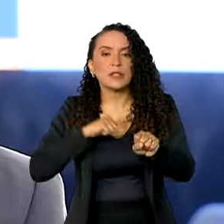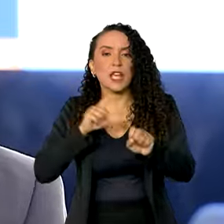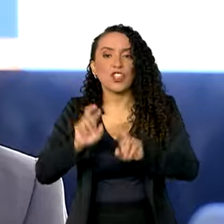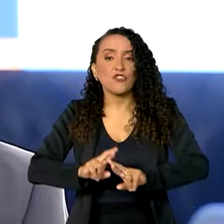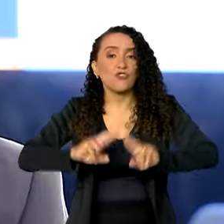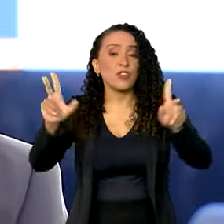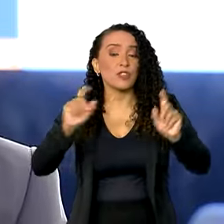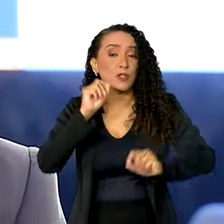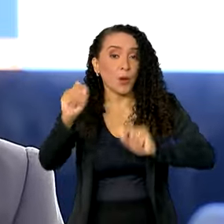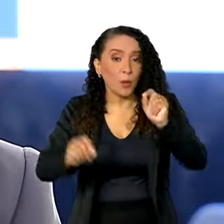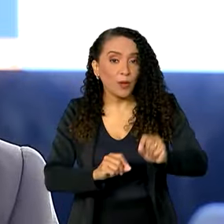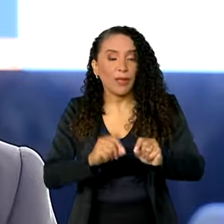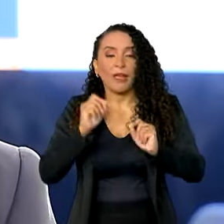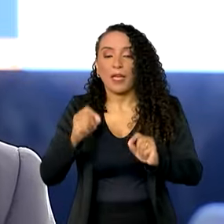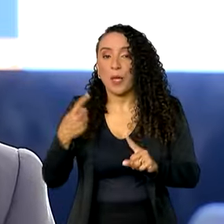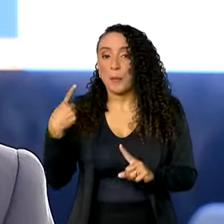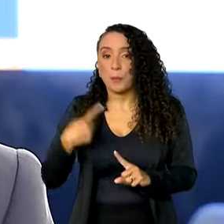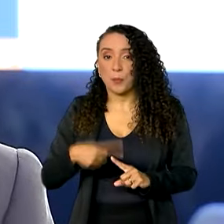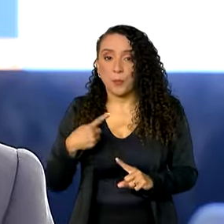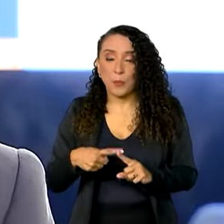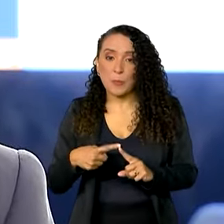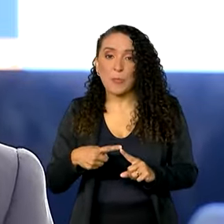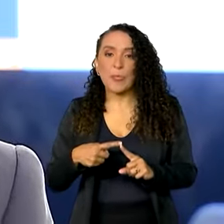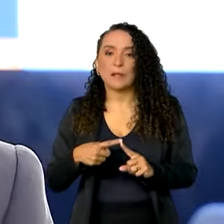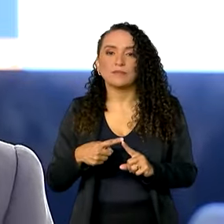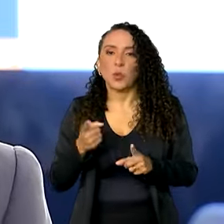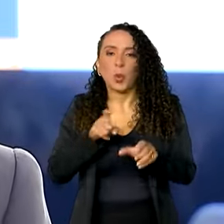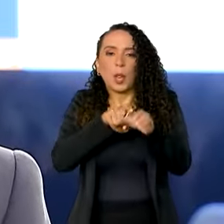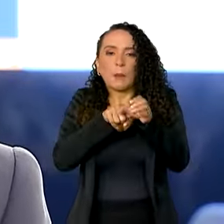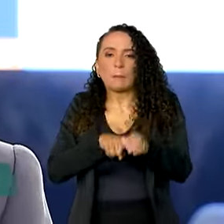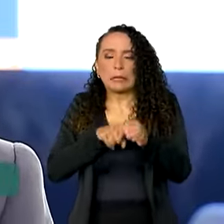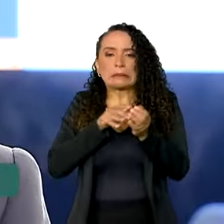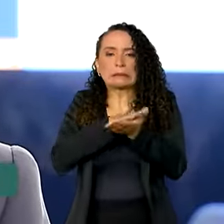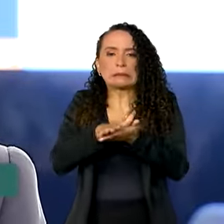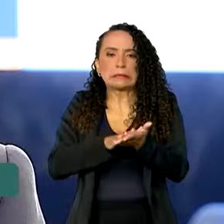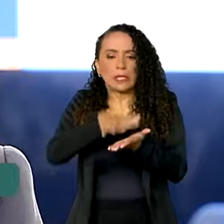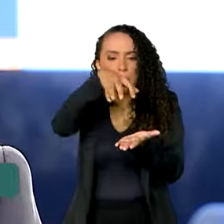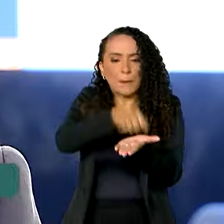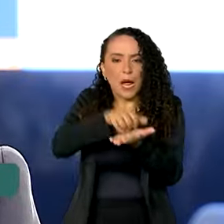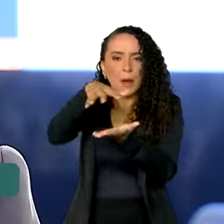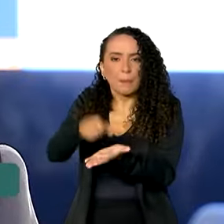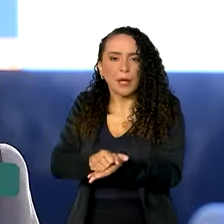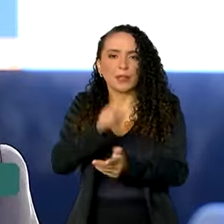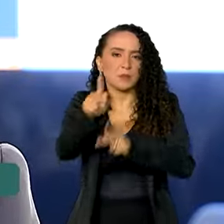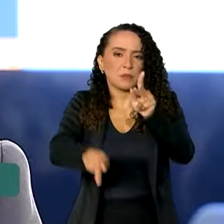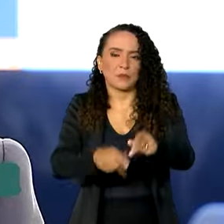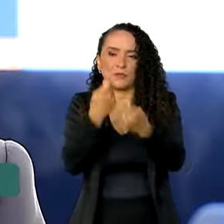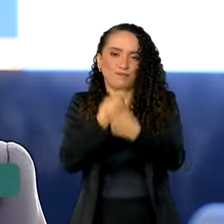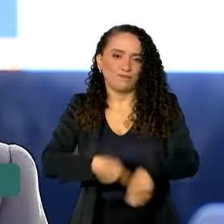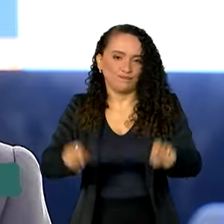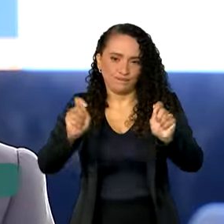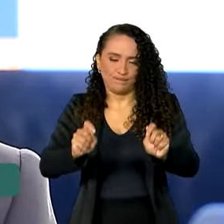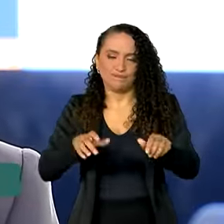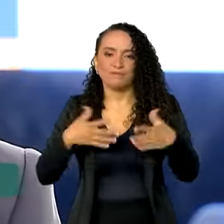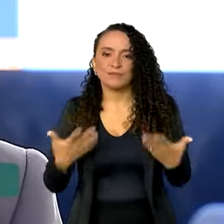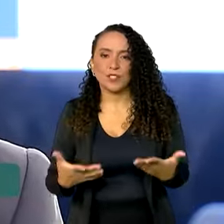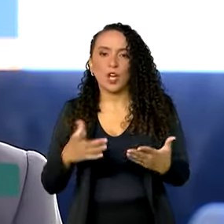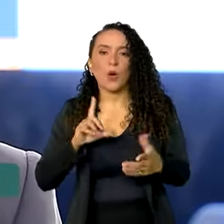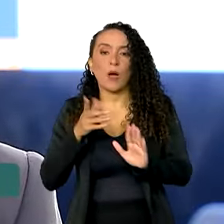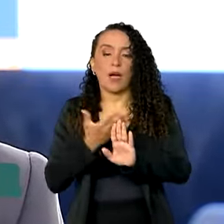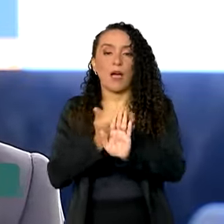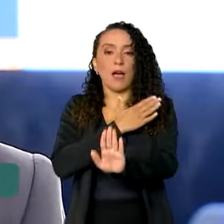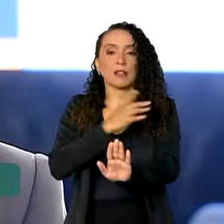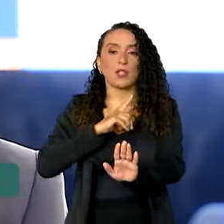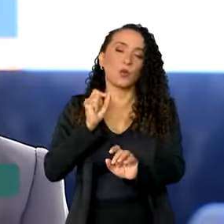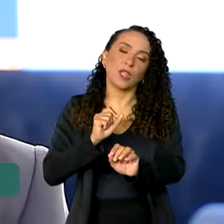diferencial o fato de que ele não depende de nenhum tipo de cadastro por parte da população. Então, o a gente tinha